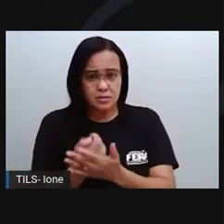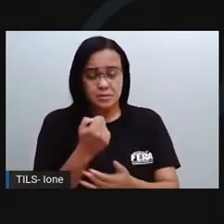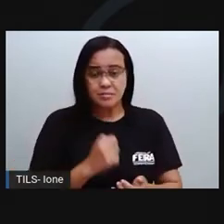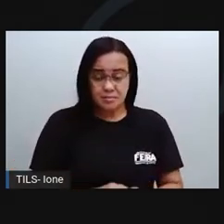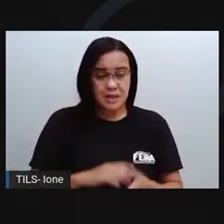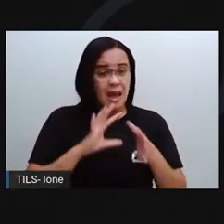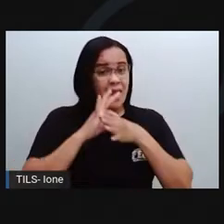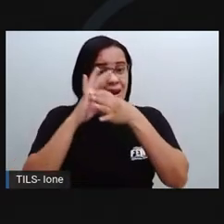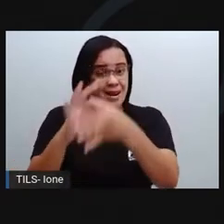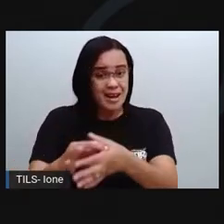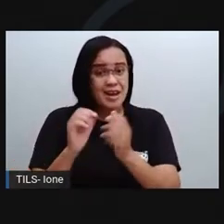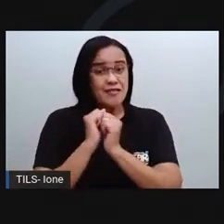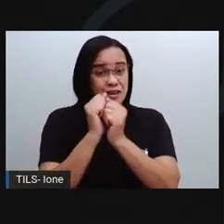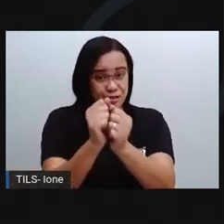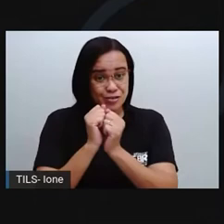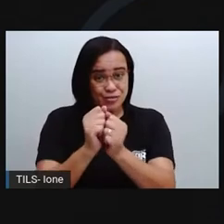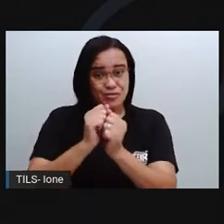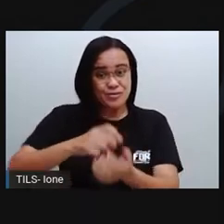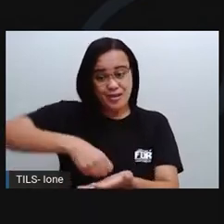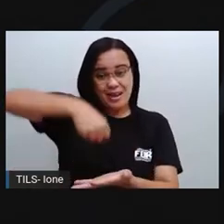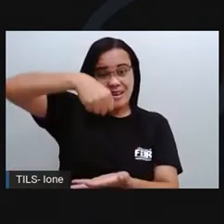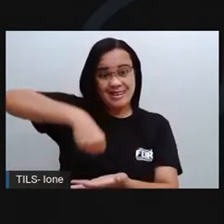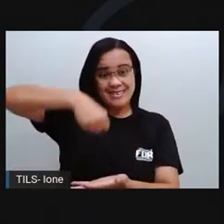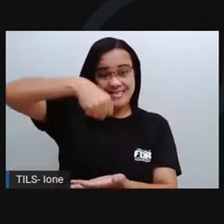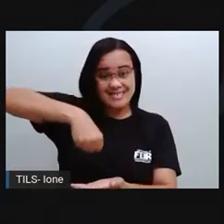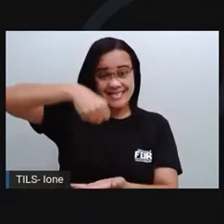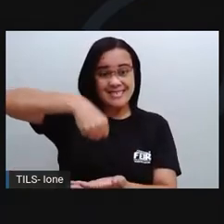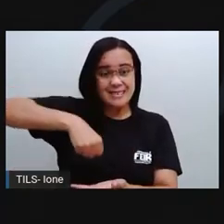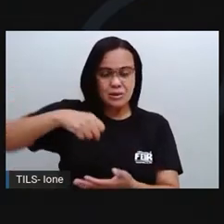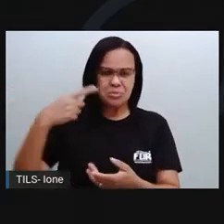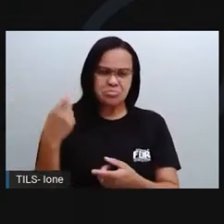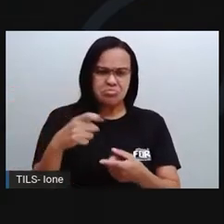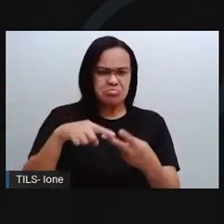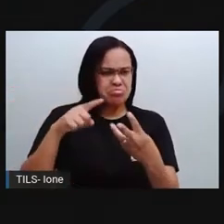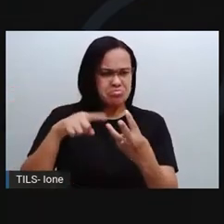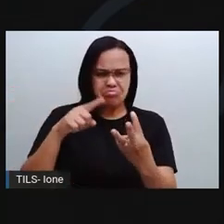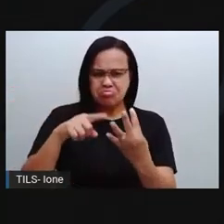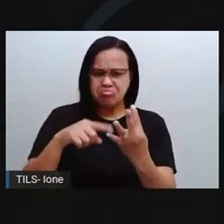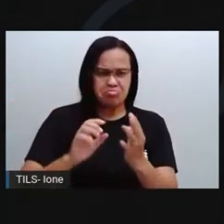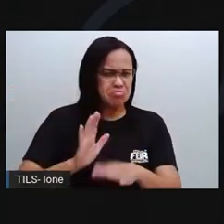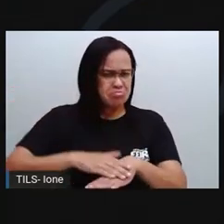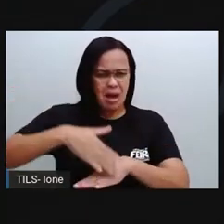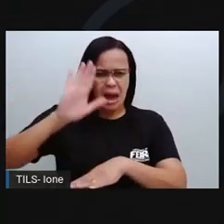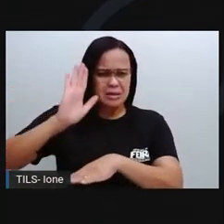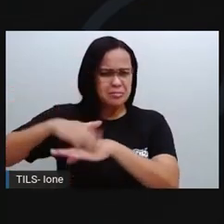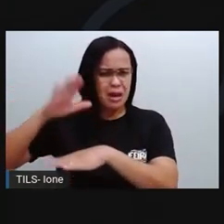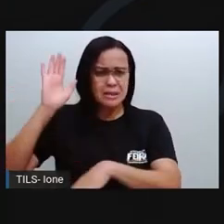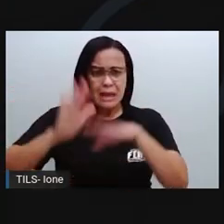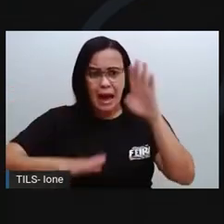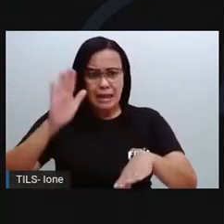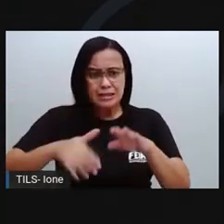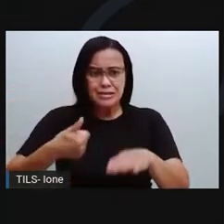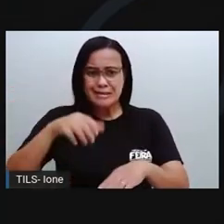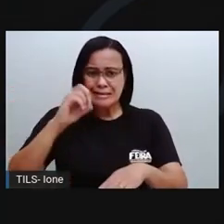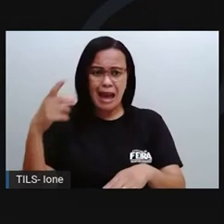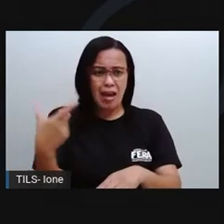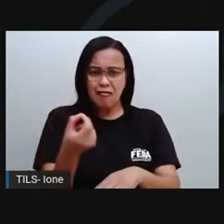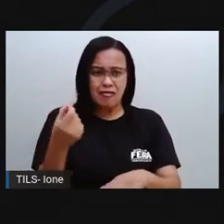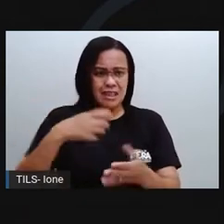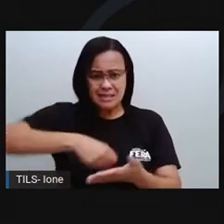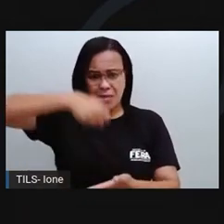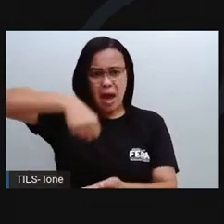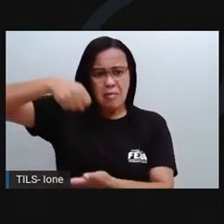a gente? A sacola plástica descartável. Uma, duas, três, às vezes dez ou vinte sacolas